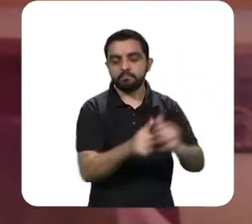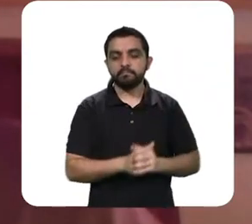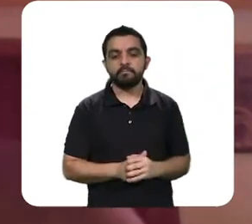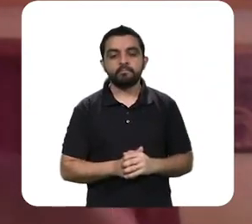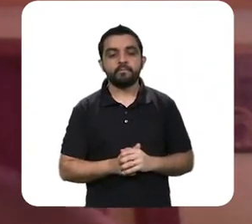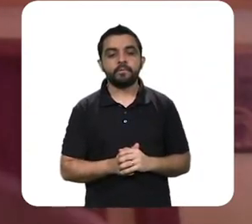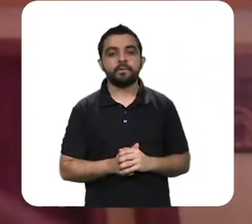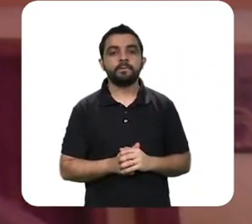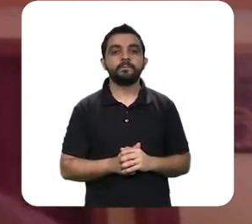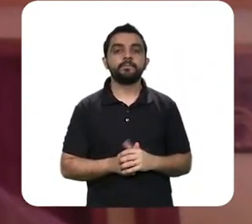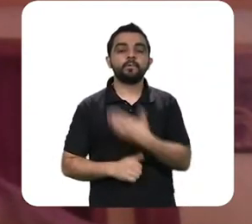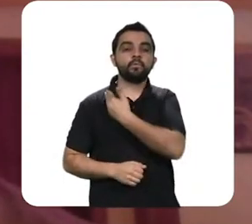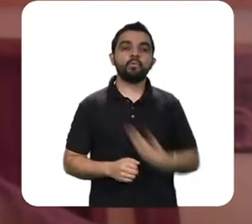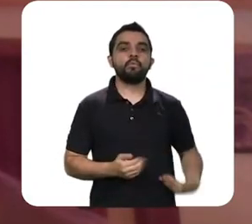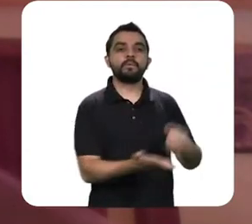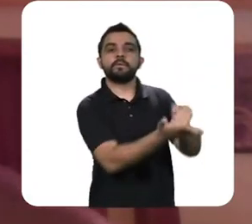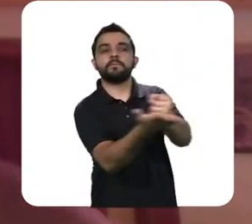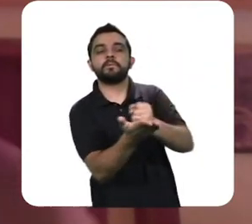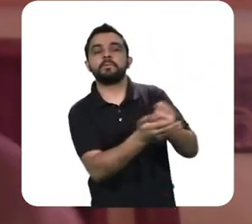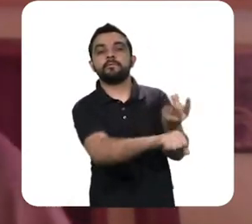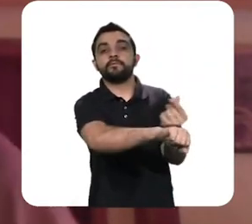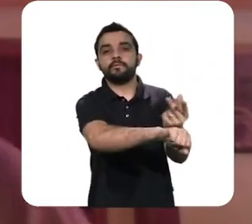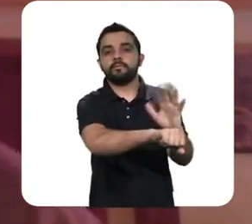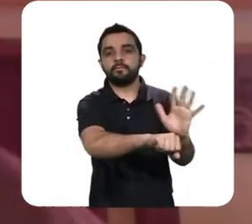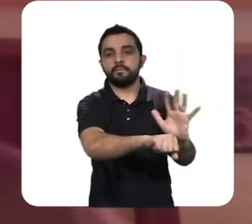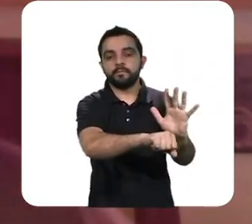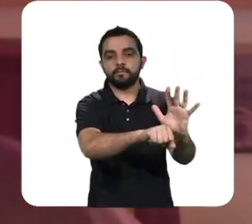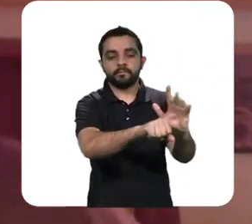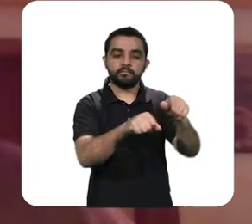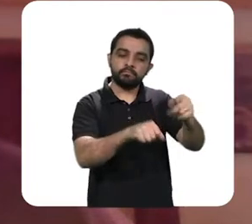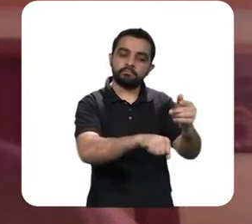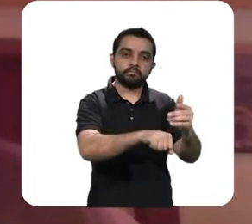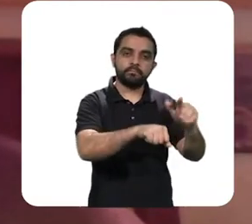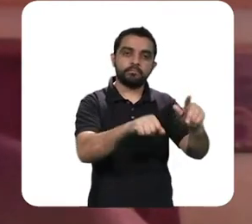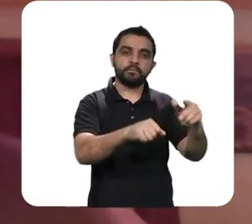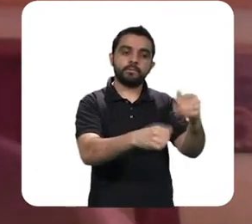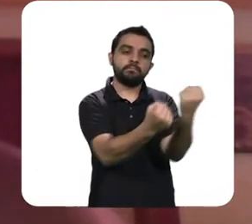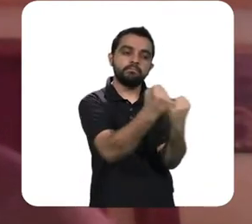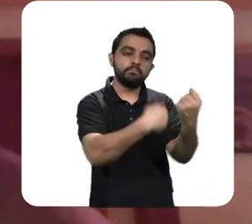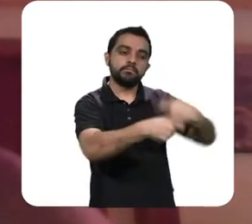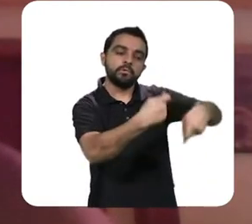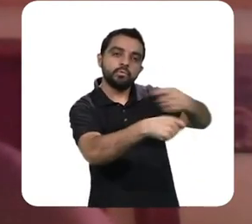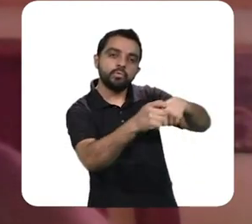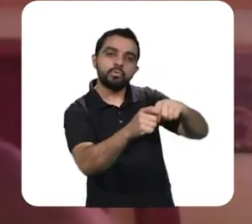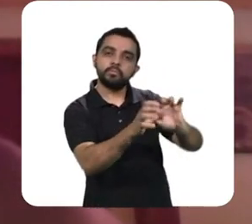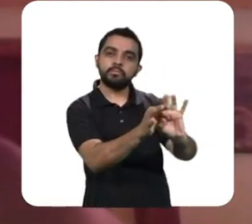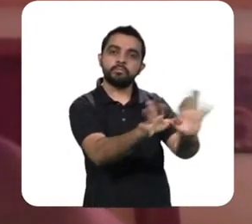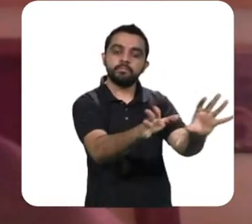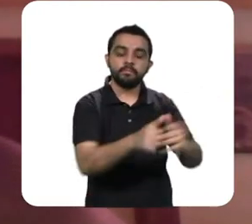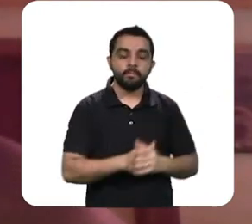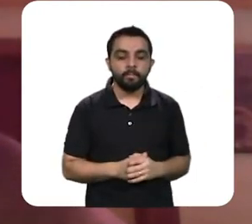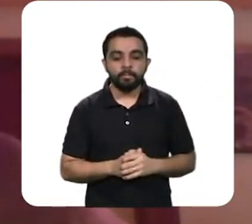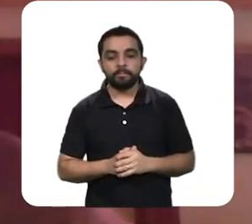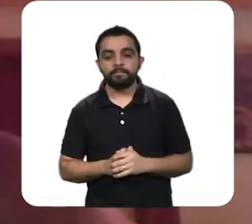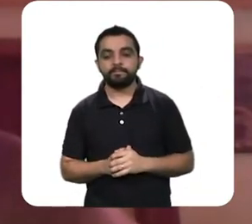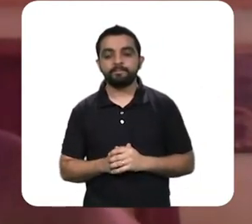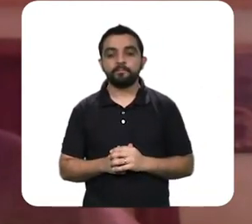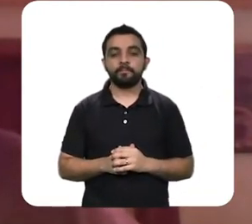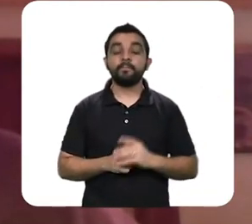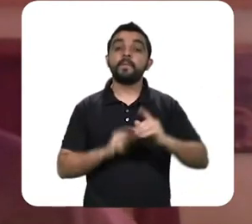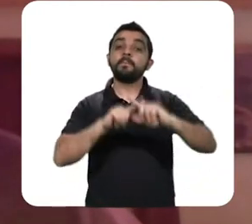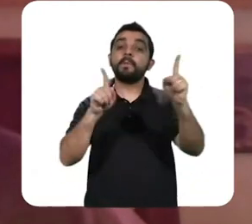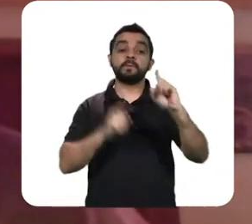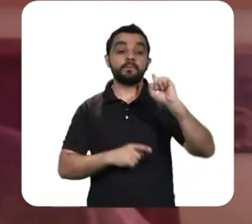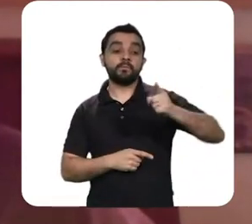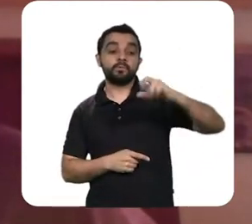mercado financeiro, por exemplo. E a crise de 29, ela provoca, efetivamente, uma grande reformulação do papel